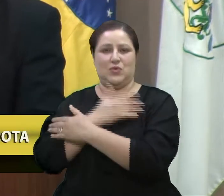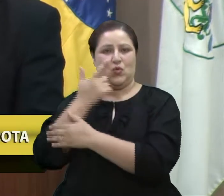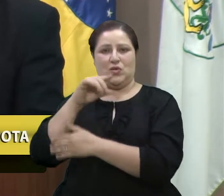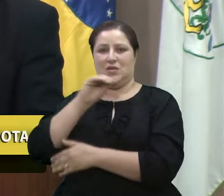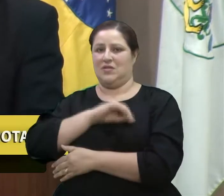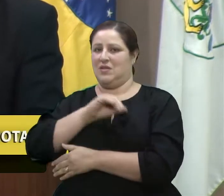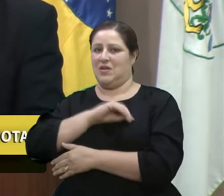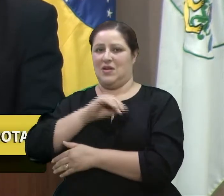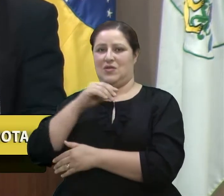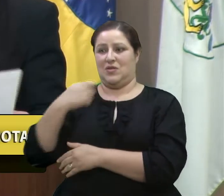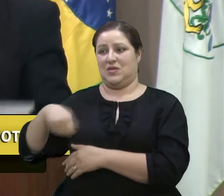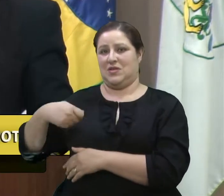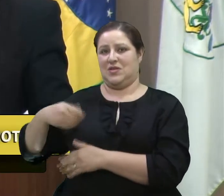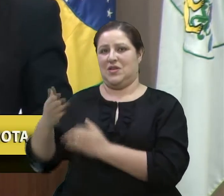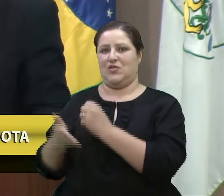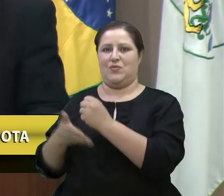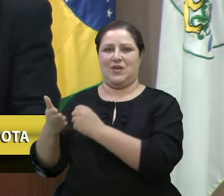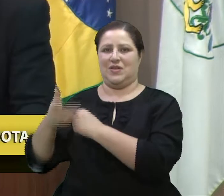necessidades básicas.